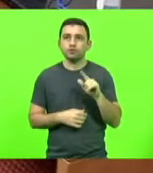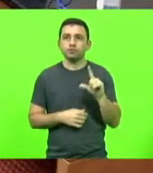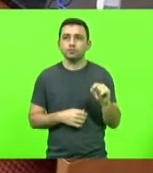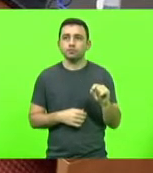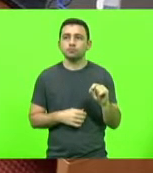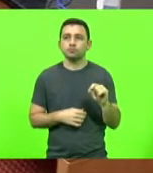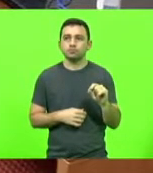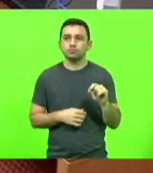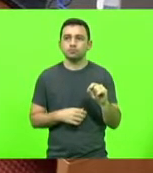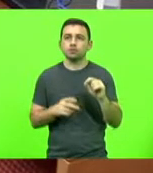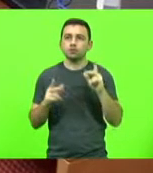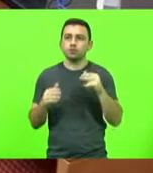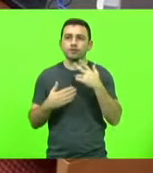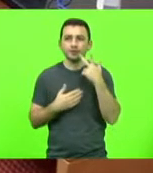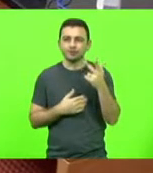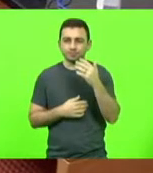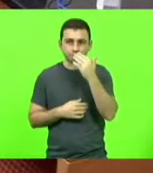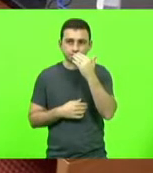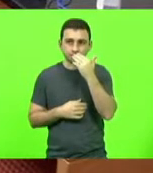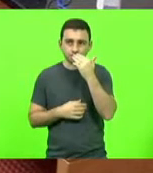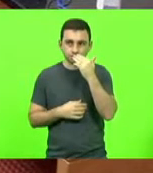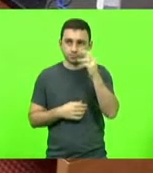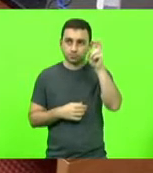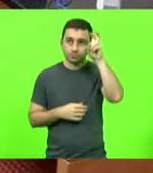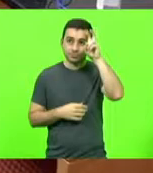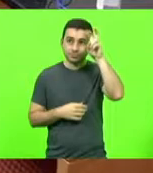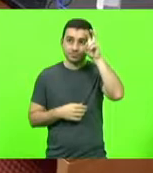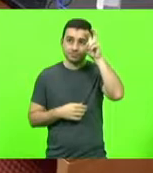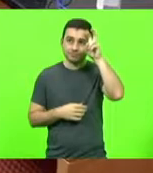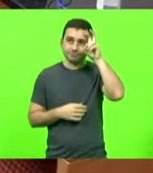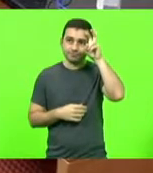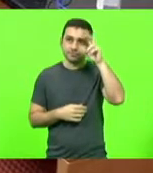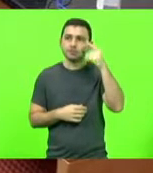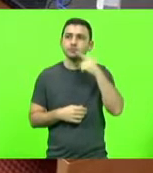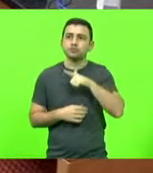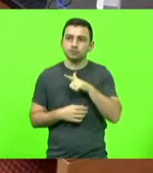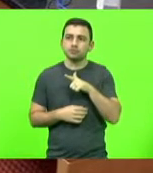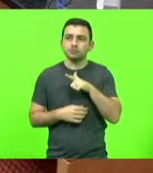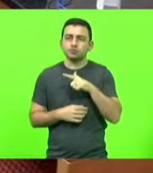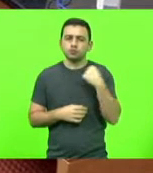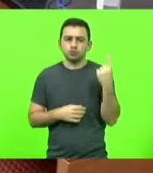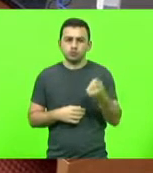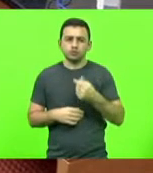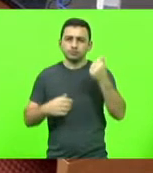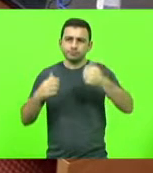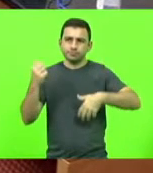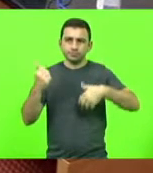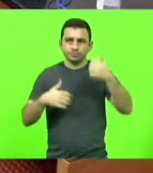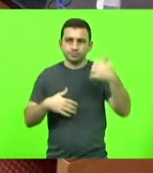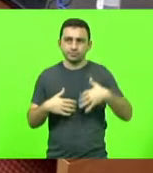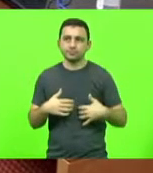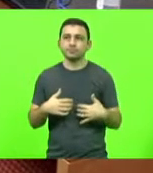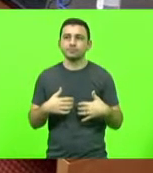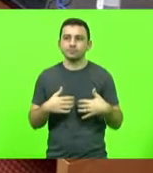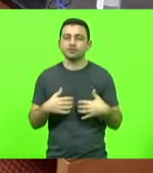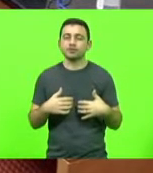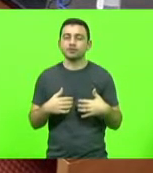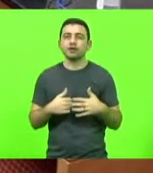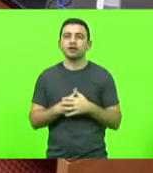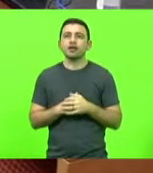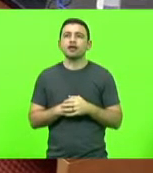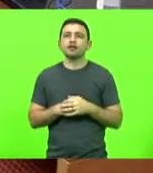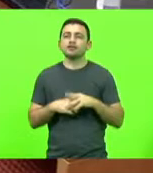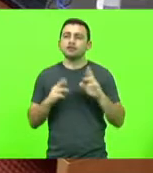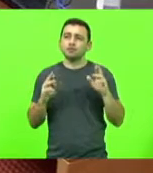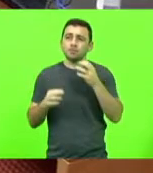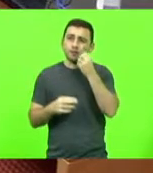que, como disse o deputado Maci, nós tivemos na quinta-feira a oportunidade de nos manifestar nesta casa, desejando as boas